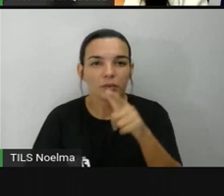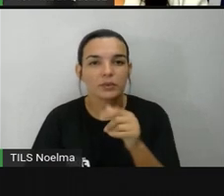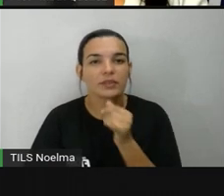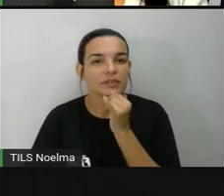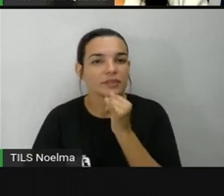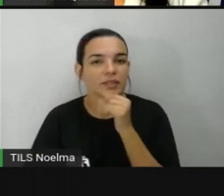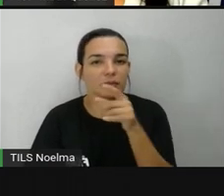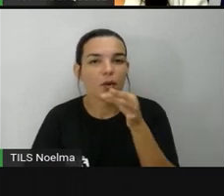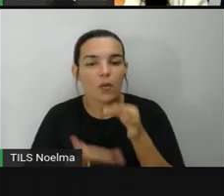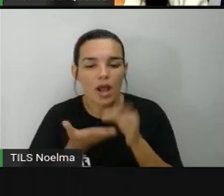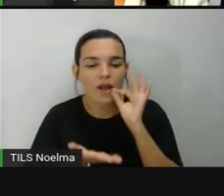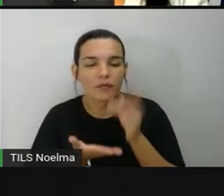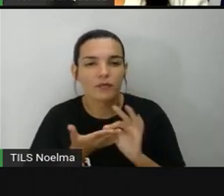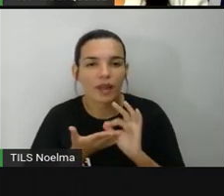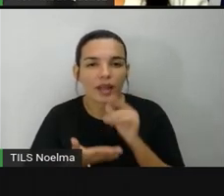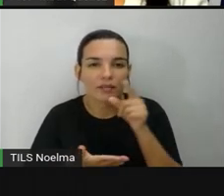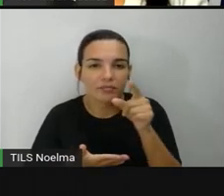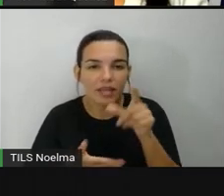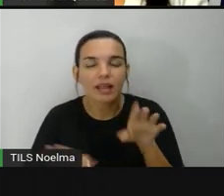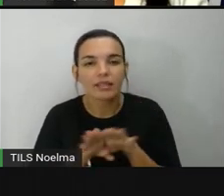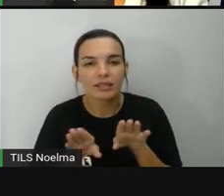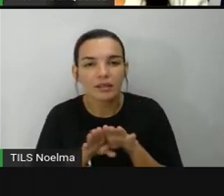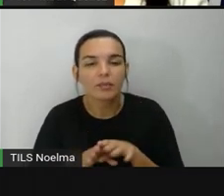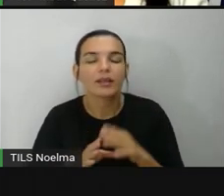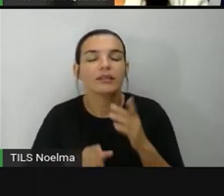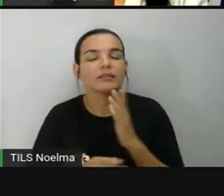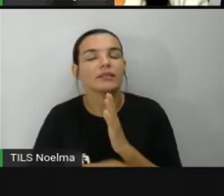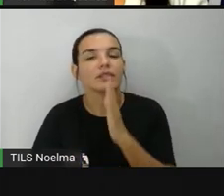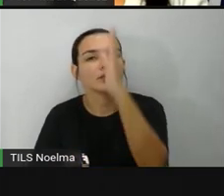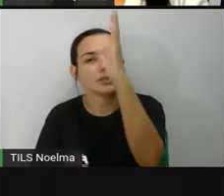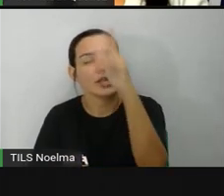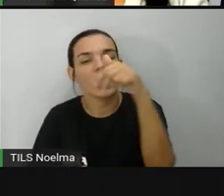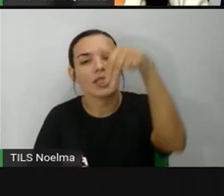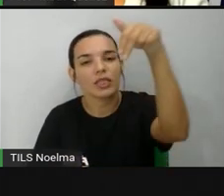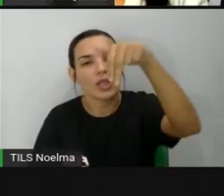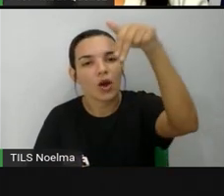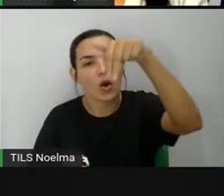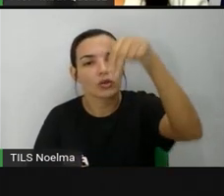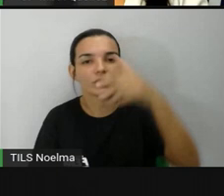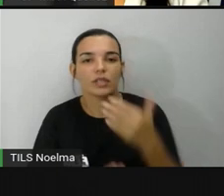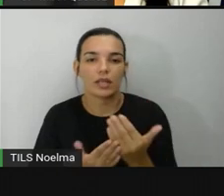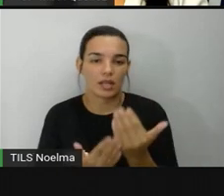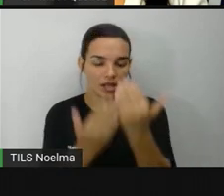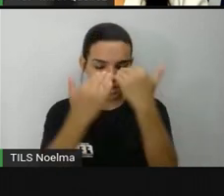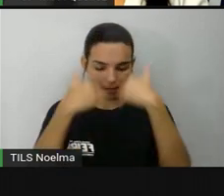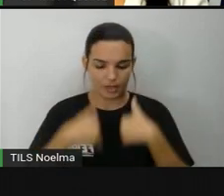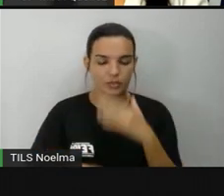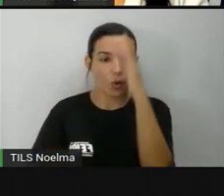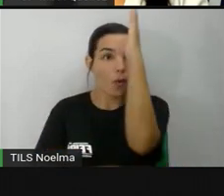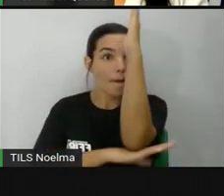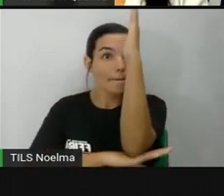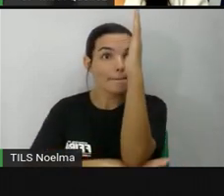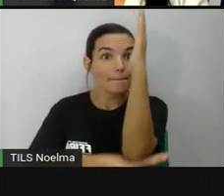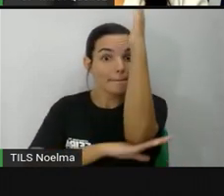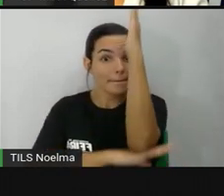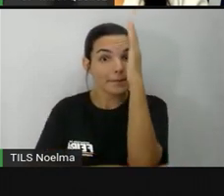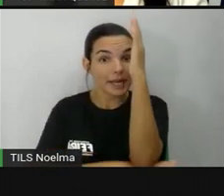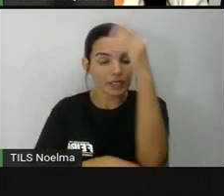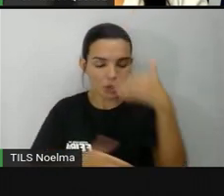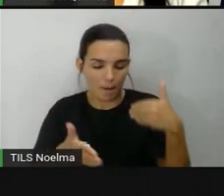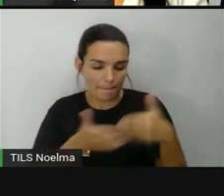A norte. E aqui, esse prédio que está entre a casa de Ana